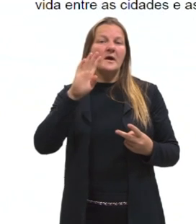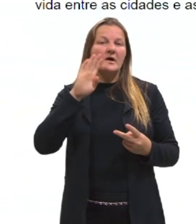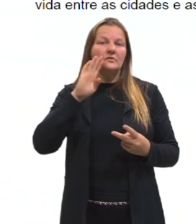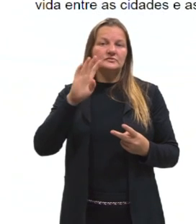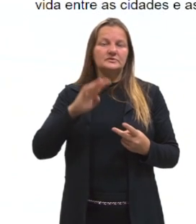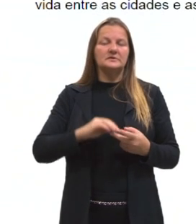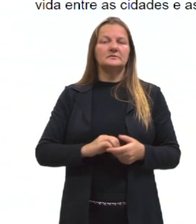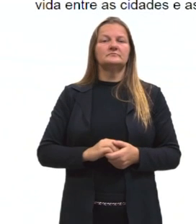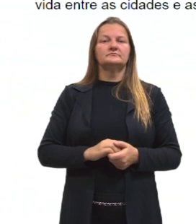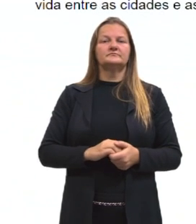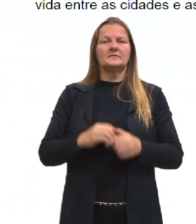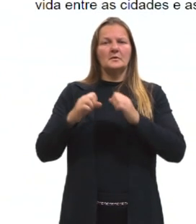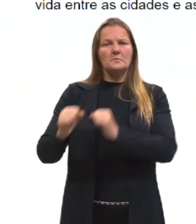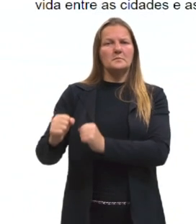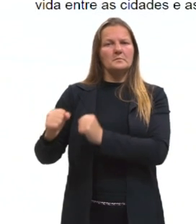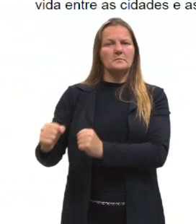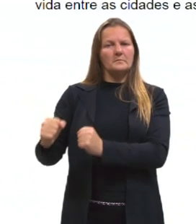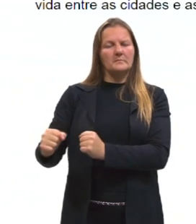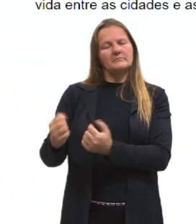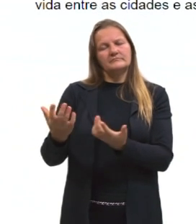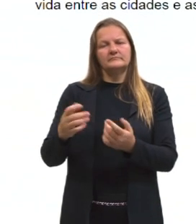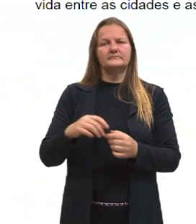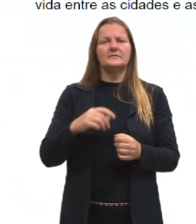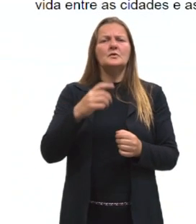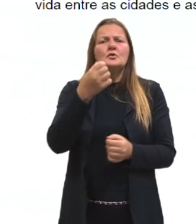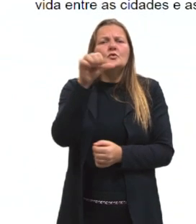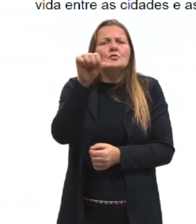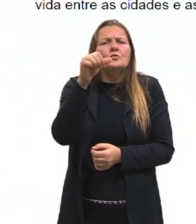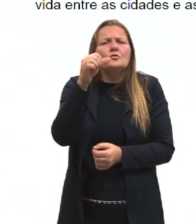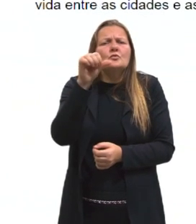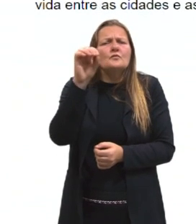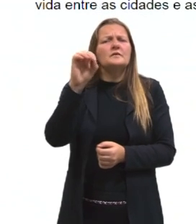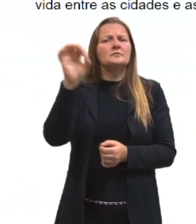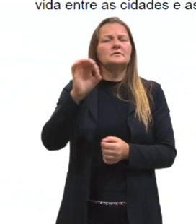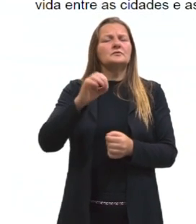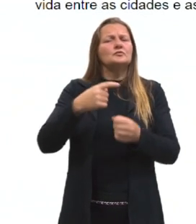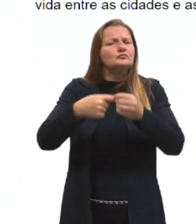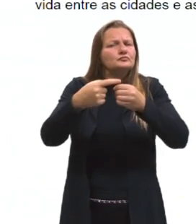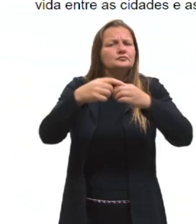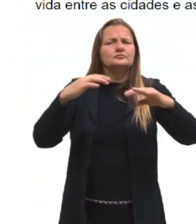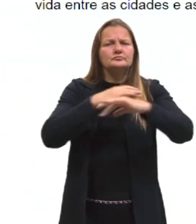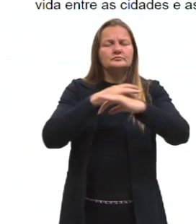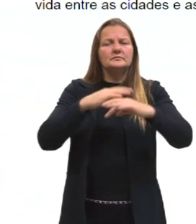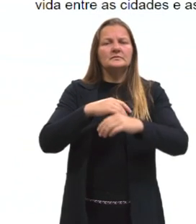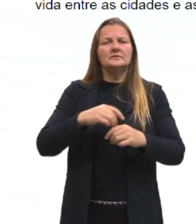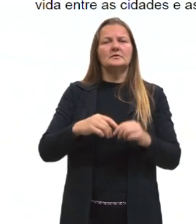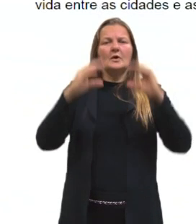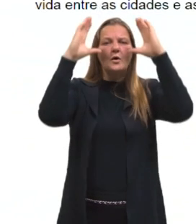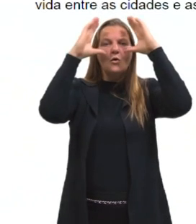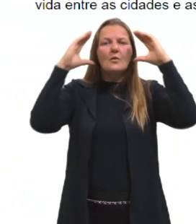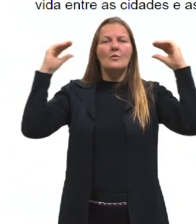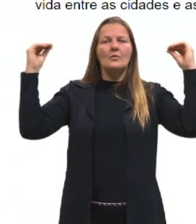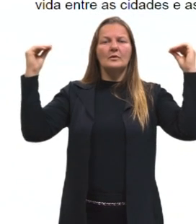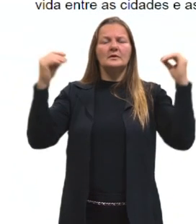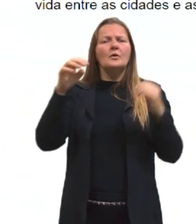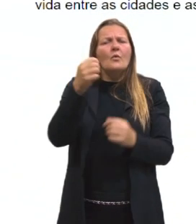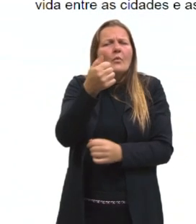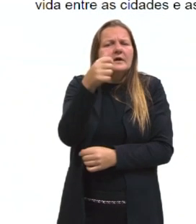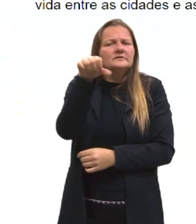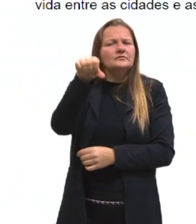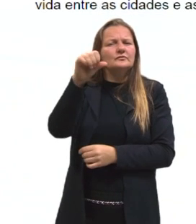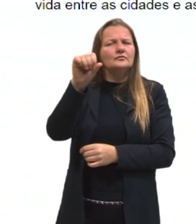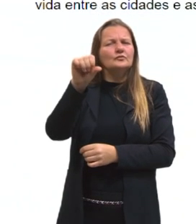97% das pessoas que estão na Bélgica moram em alguma cidade, tá, Holanda, olha lá, quase 90, né,